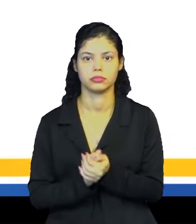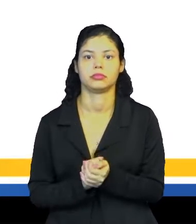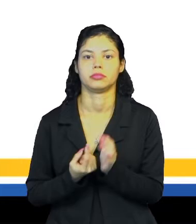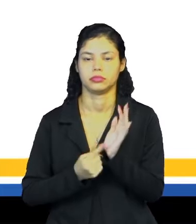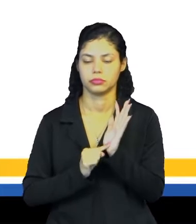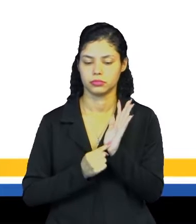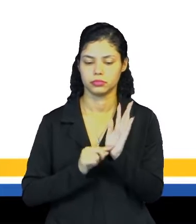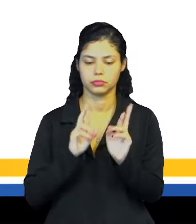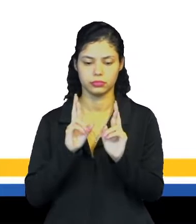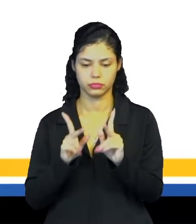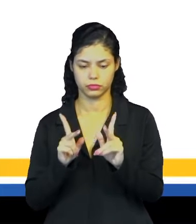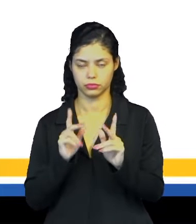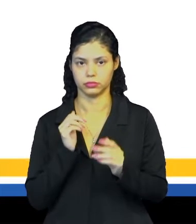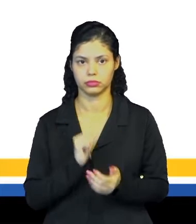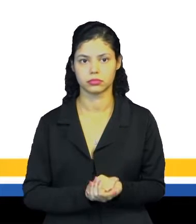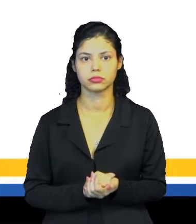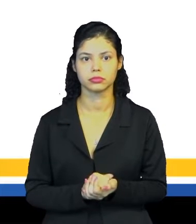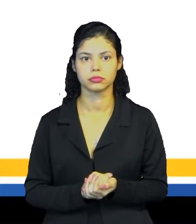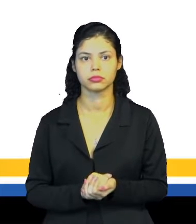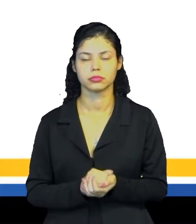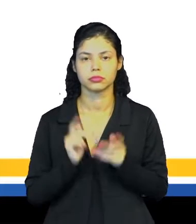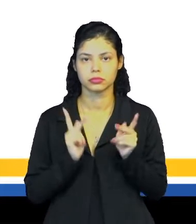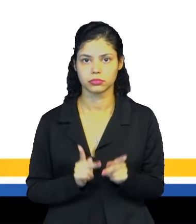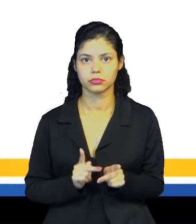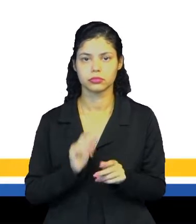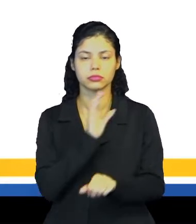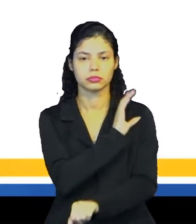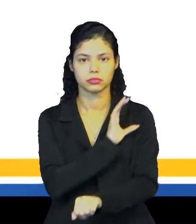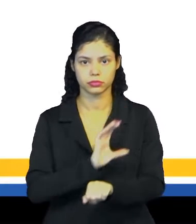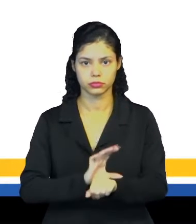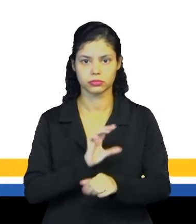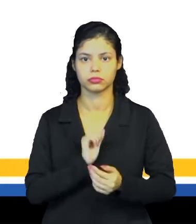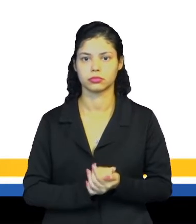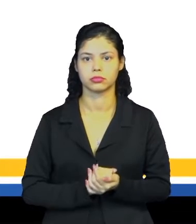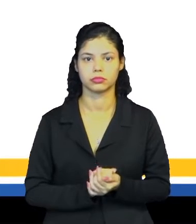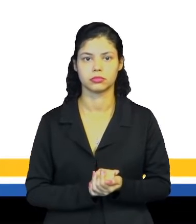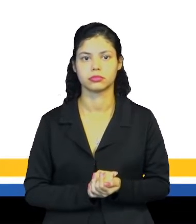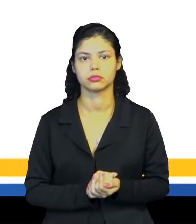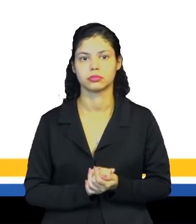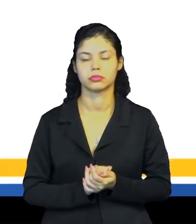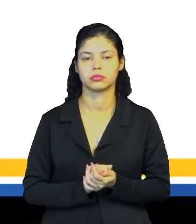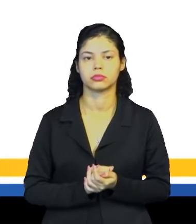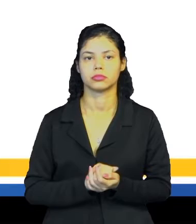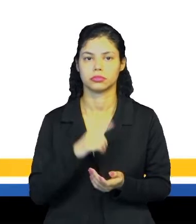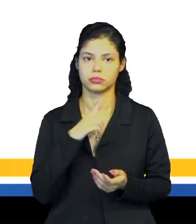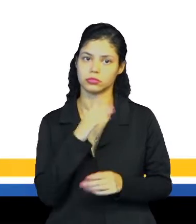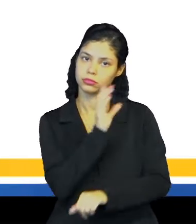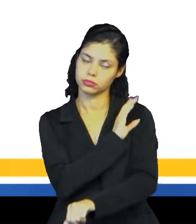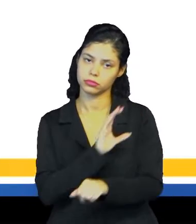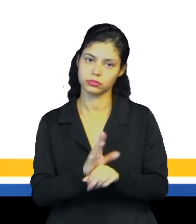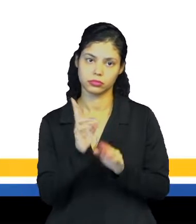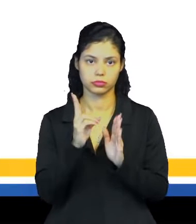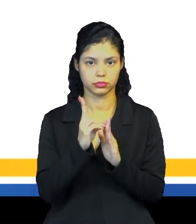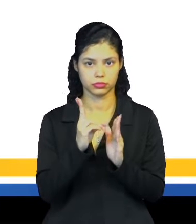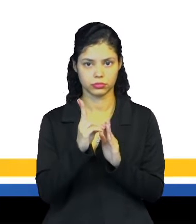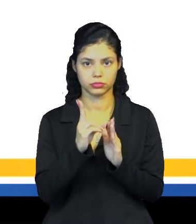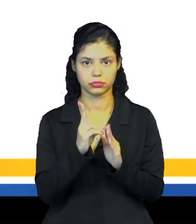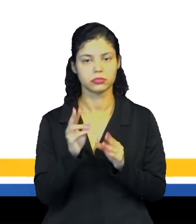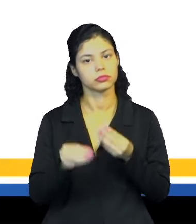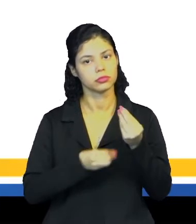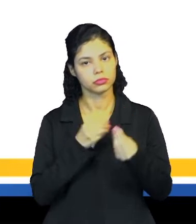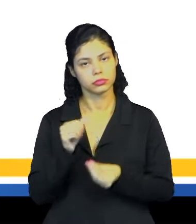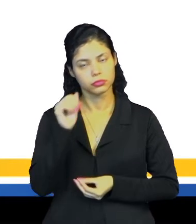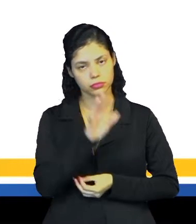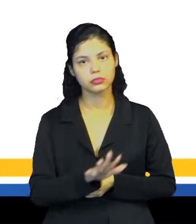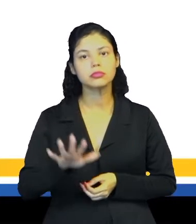pontuais diferenças de comportamento e cultura, tinham elementos comuns que consolidavam a cultura indígena como um todo, né?